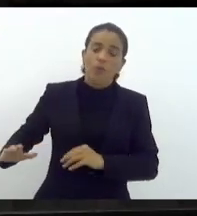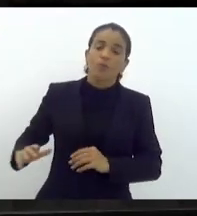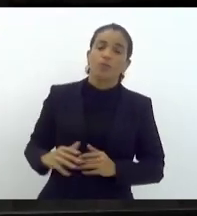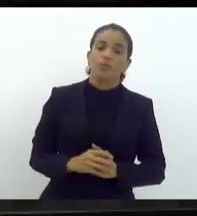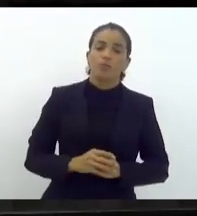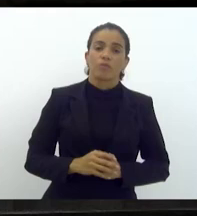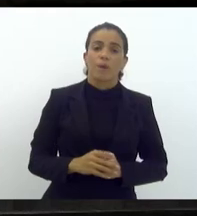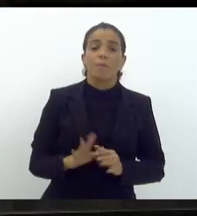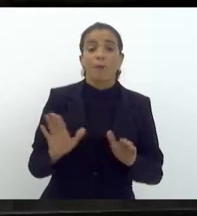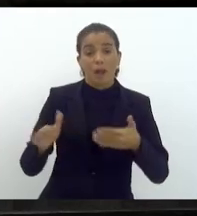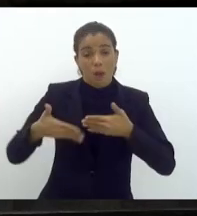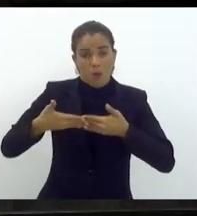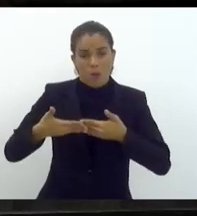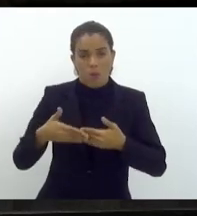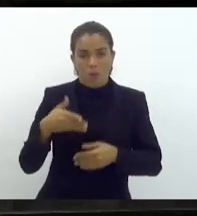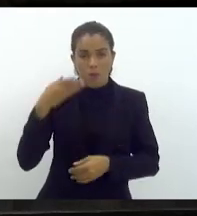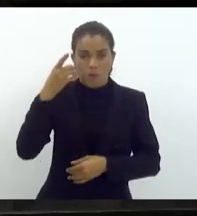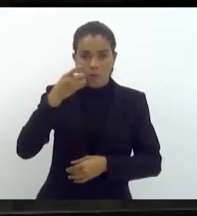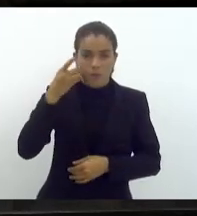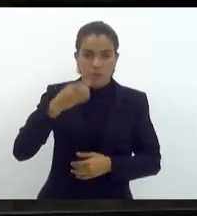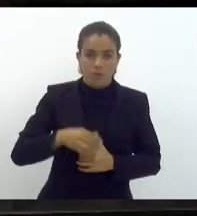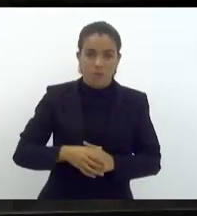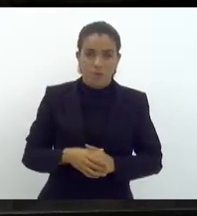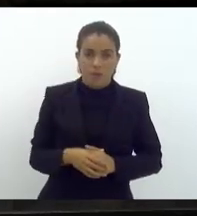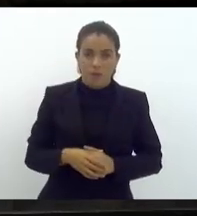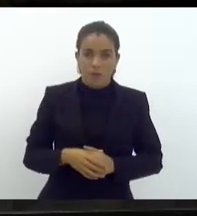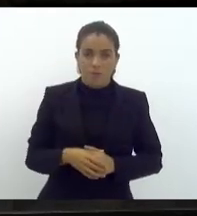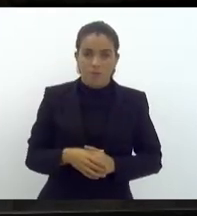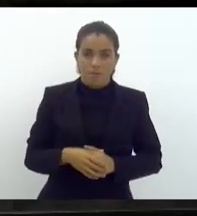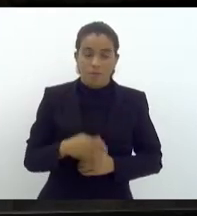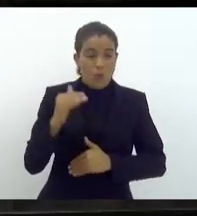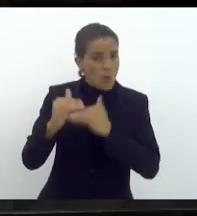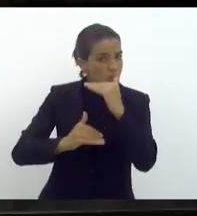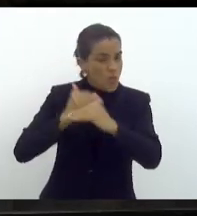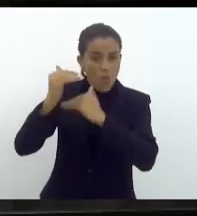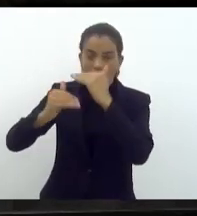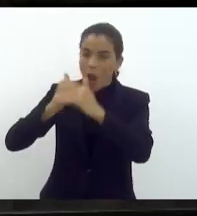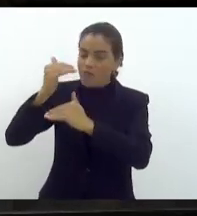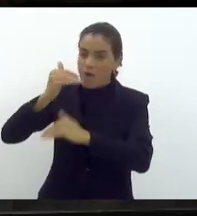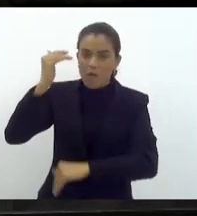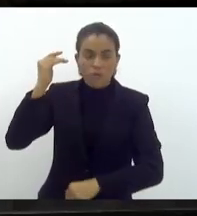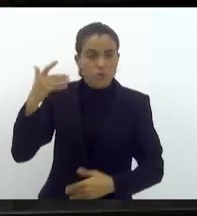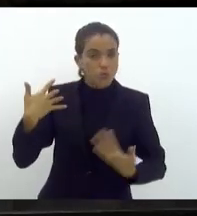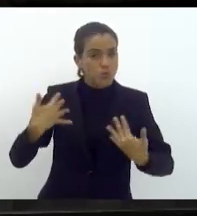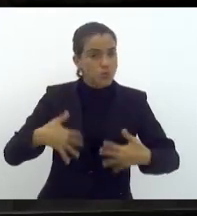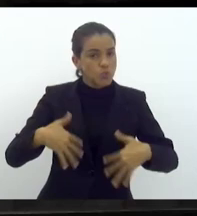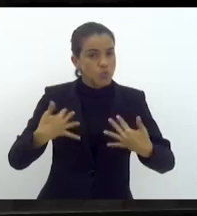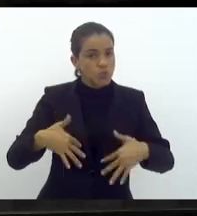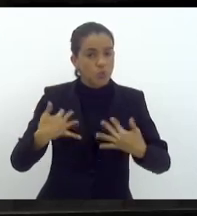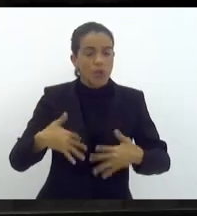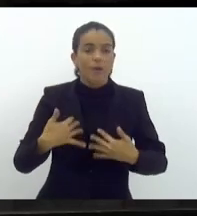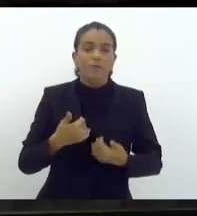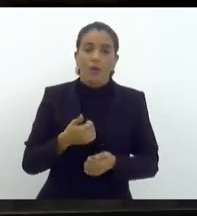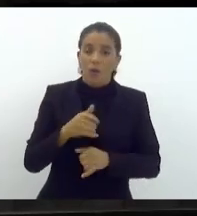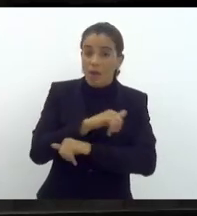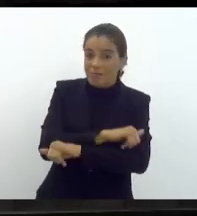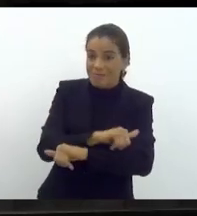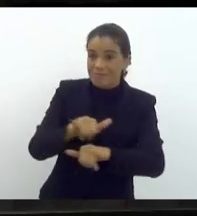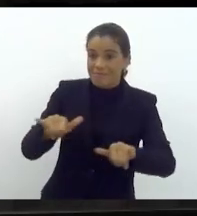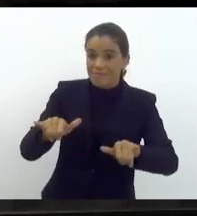Para concluir, deputado. Um avanço muito grande, Aju, vou concluir, quero dar notícia para